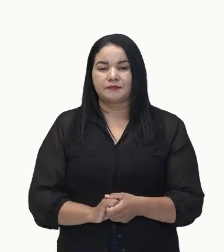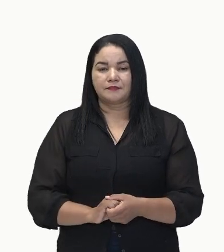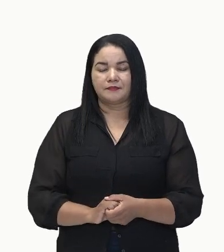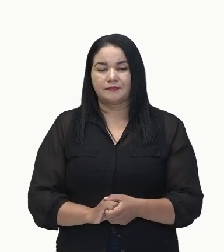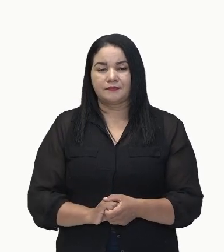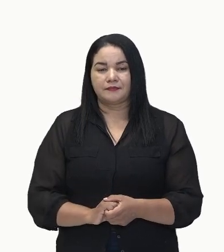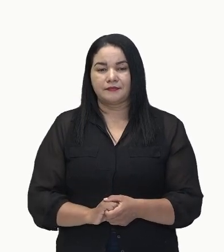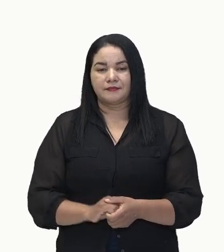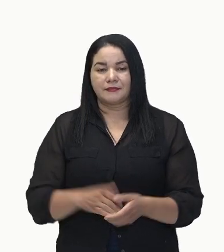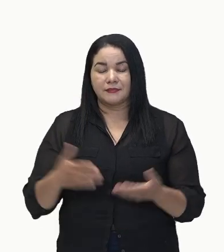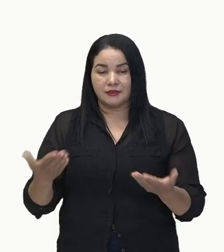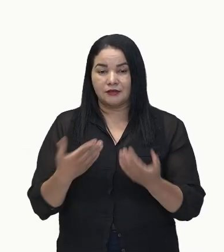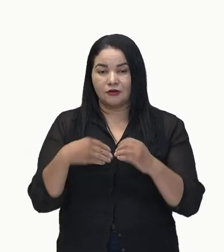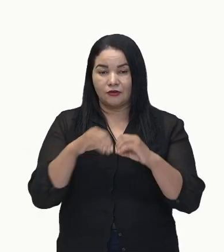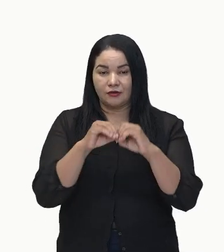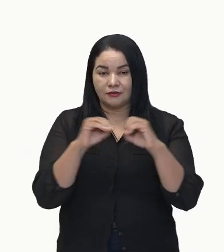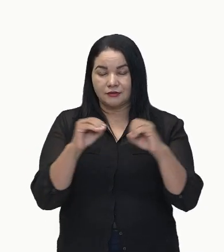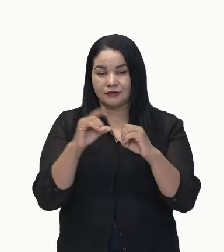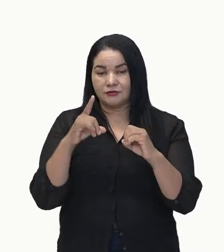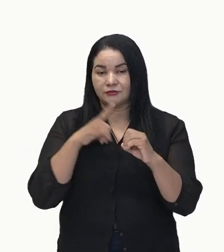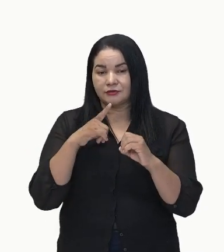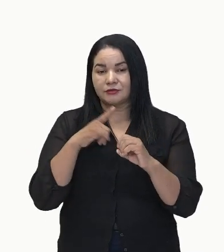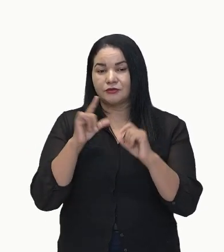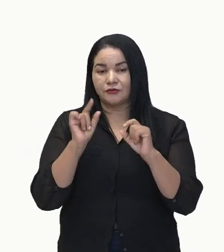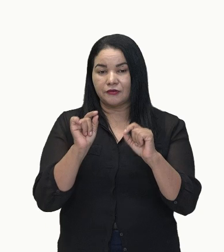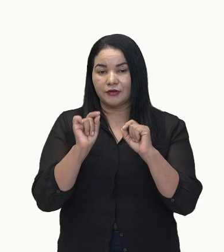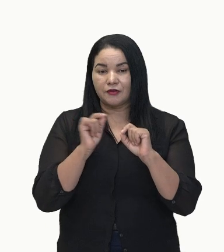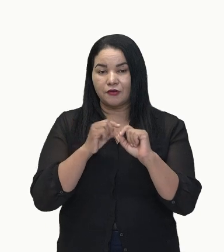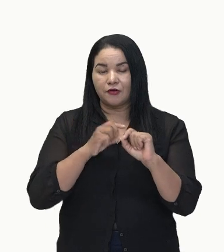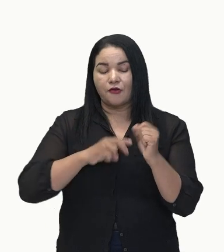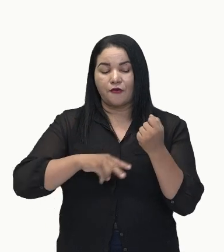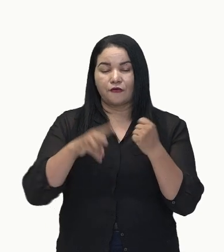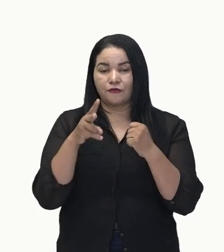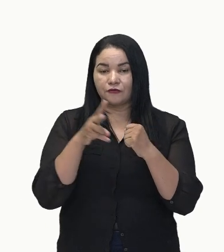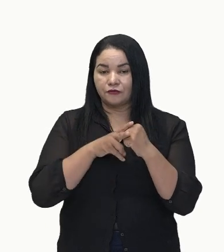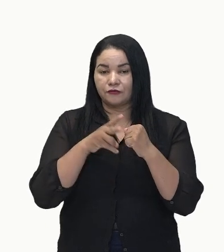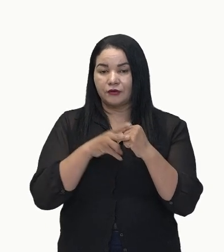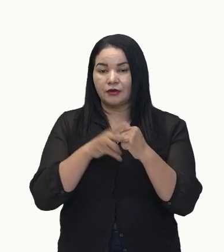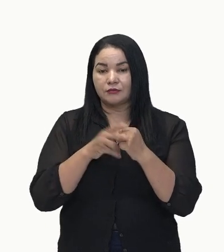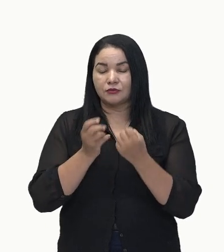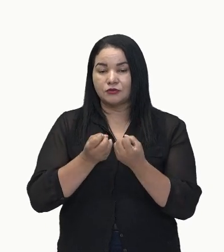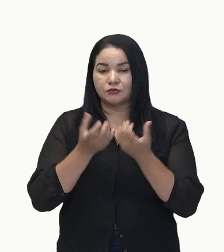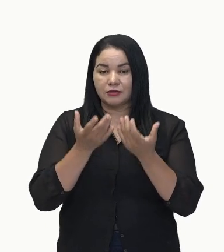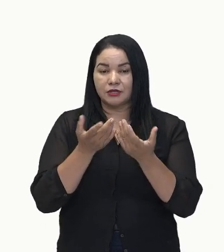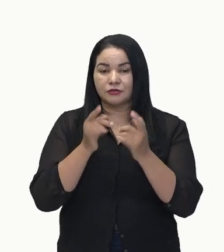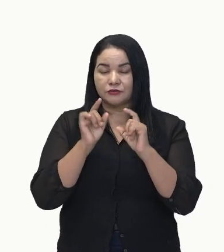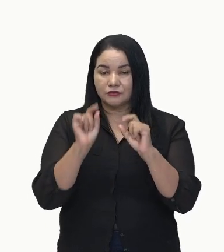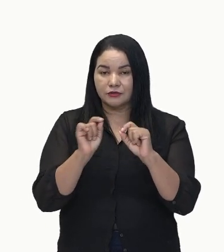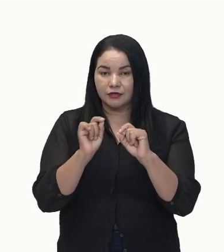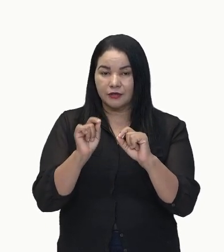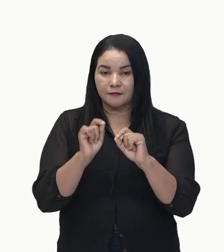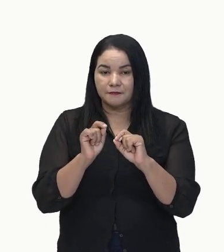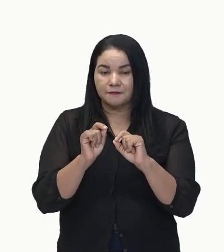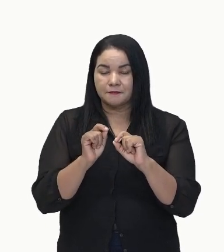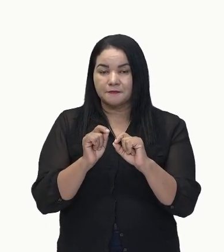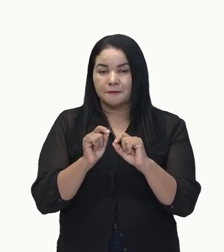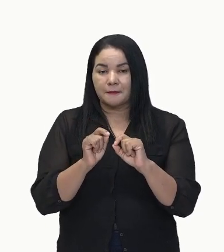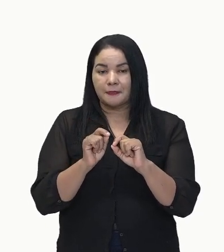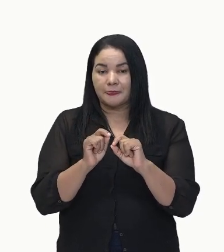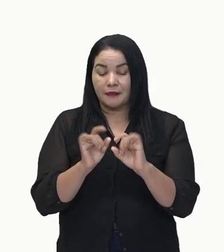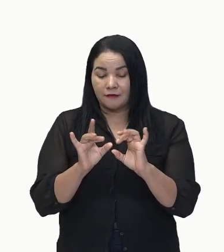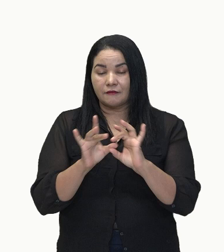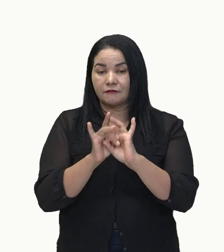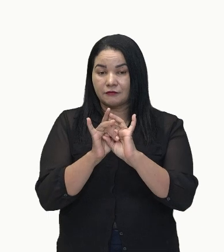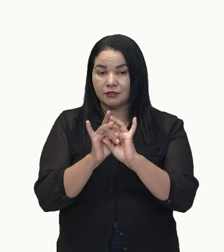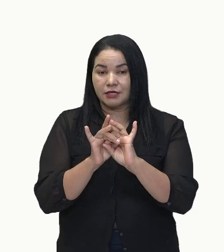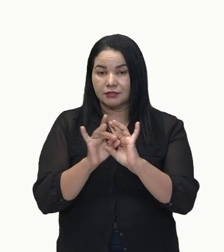Nesta oração, temos um verbo não significativo. O que significa? Que ele vai expressar o verbo, ele vai fazer uma ligação